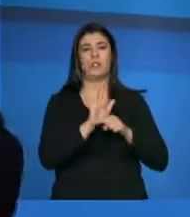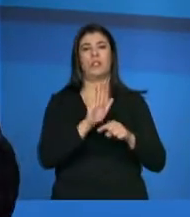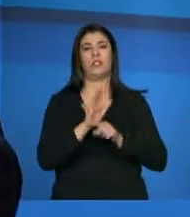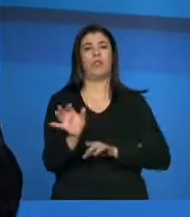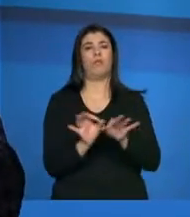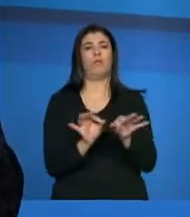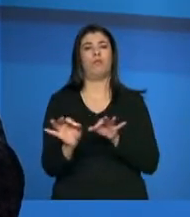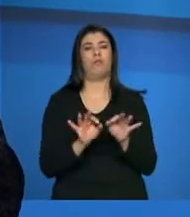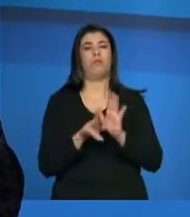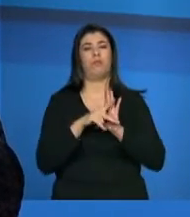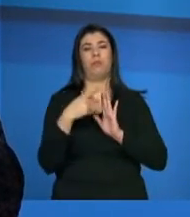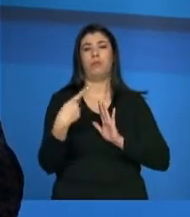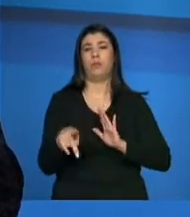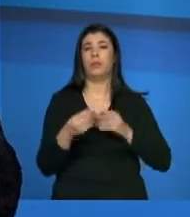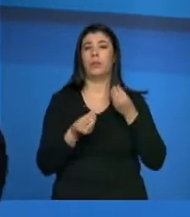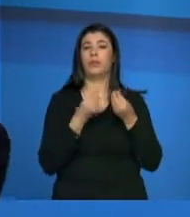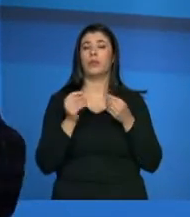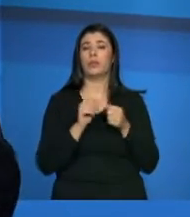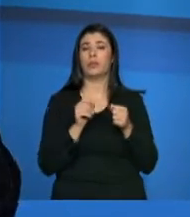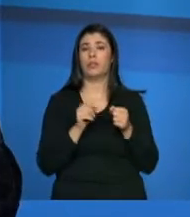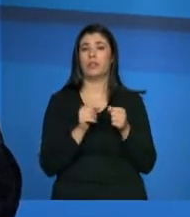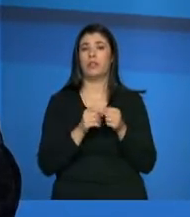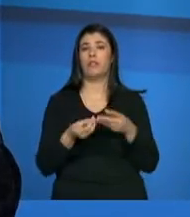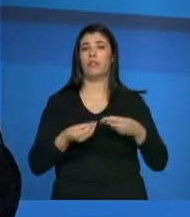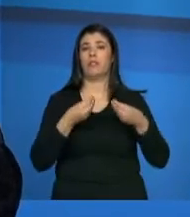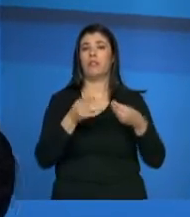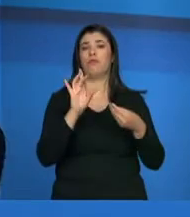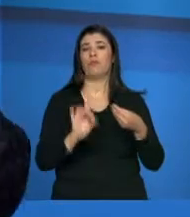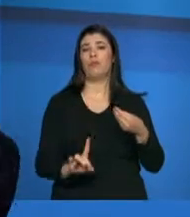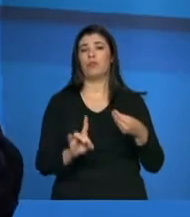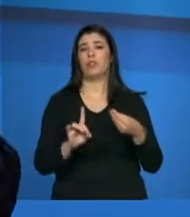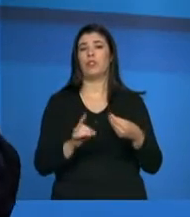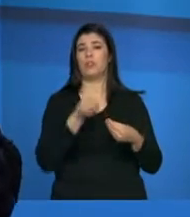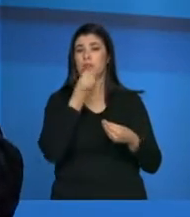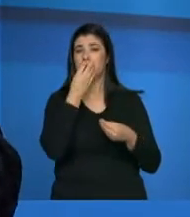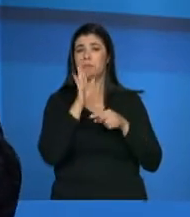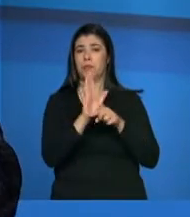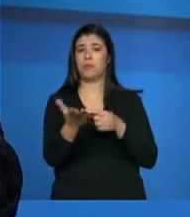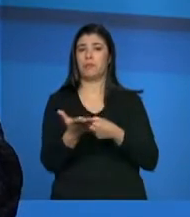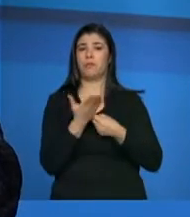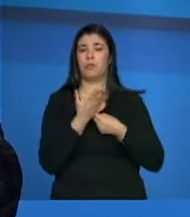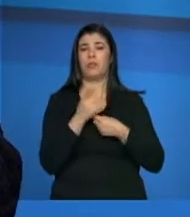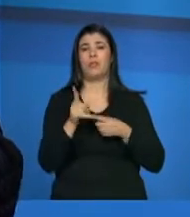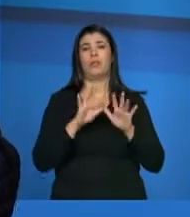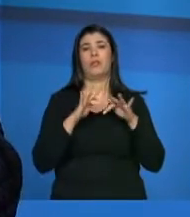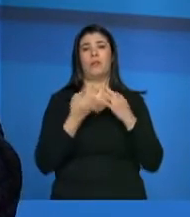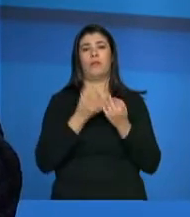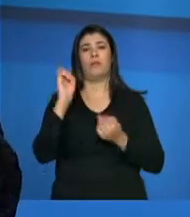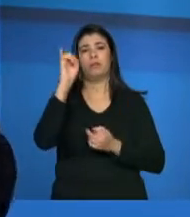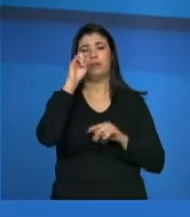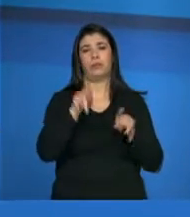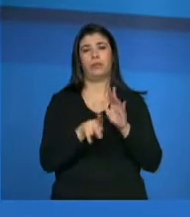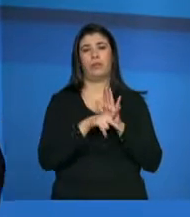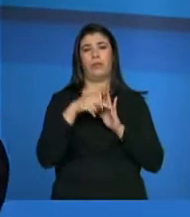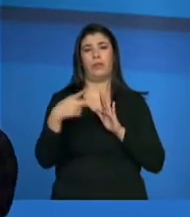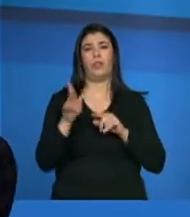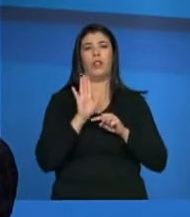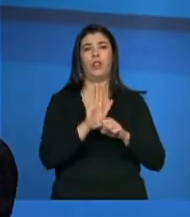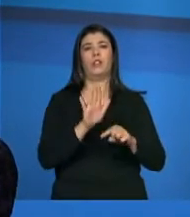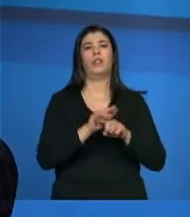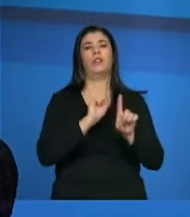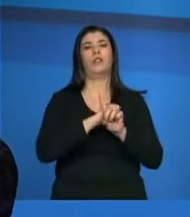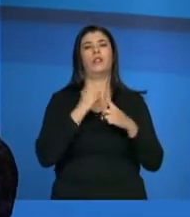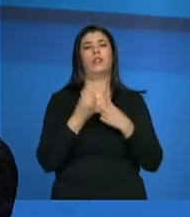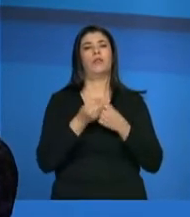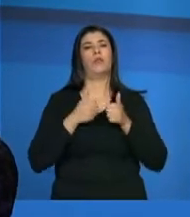organiza a questão da concessão de benefícios e o atendimento a essas famílias, que é fundamental. A própria assistência social, quando faz um